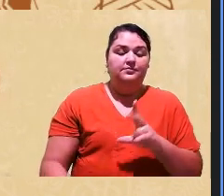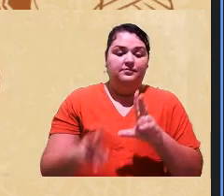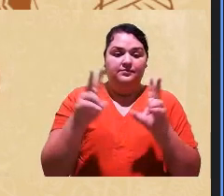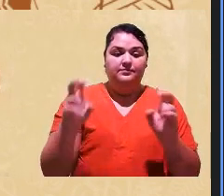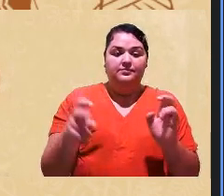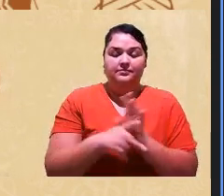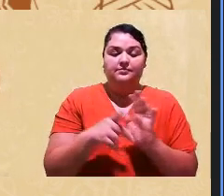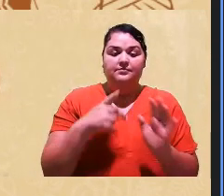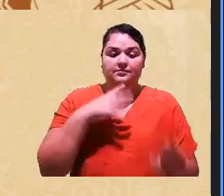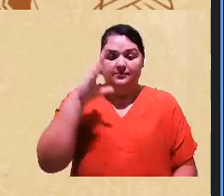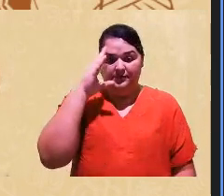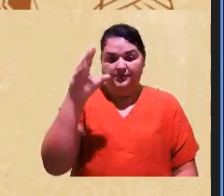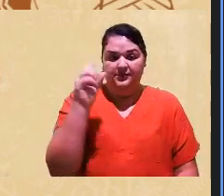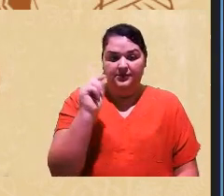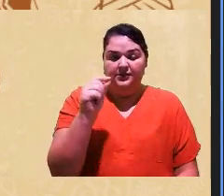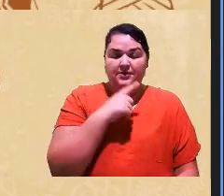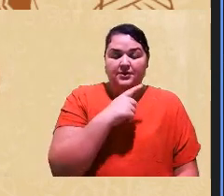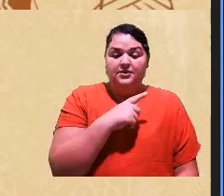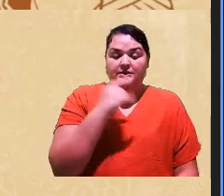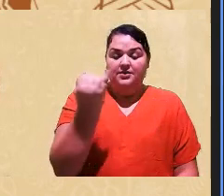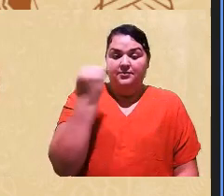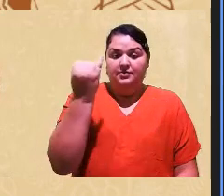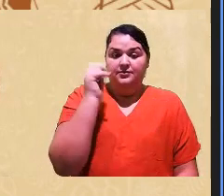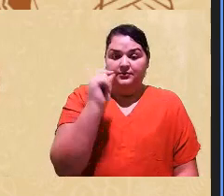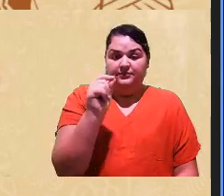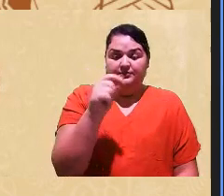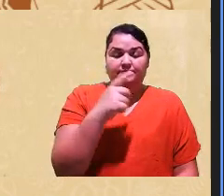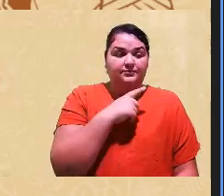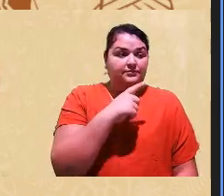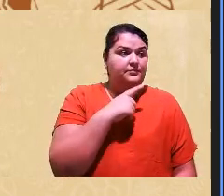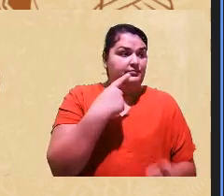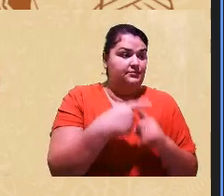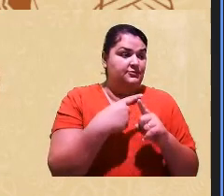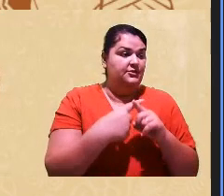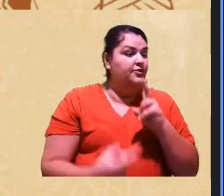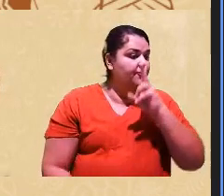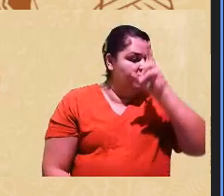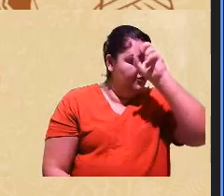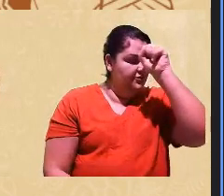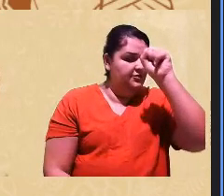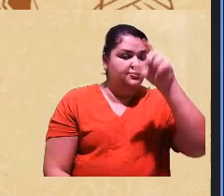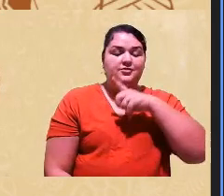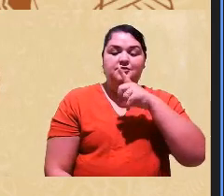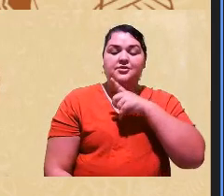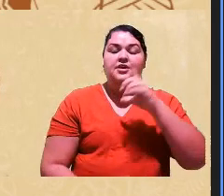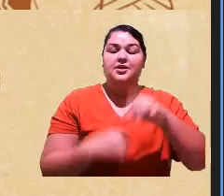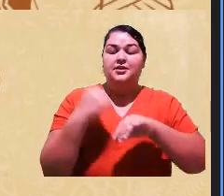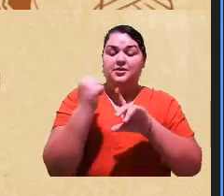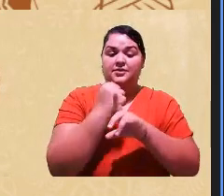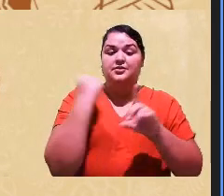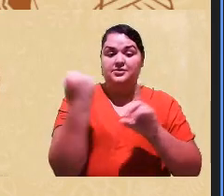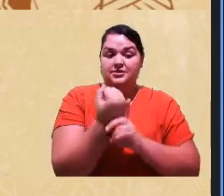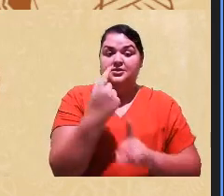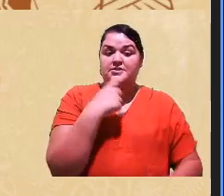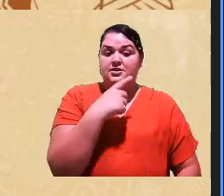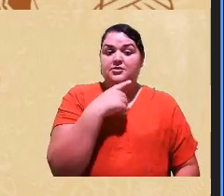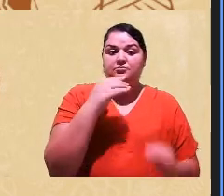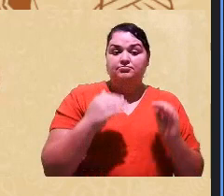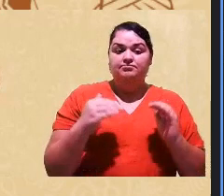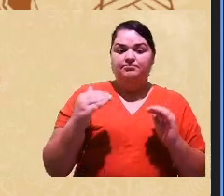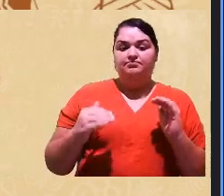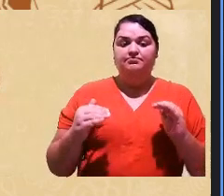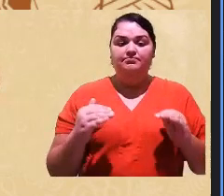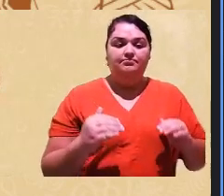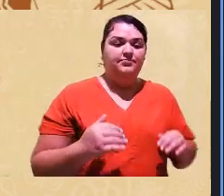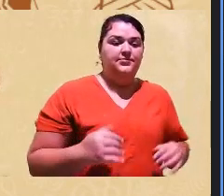isso é uma questão muito forte aqui porque a população majoritária é parda